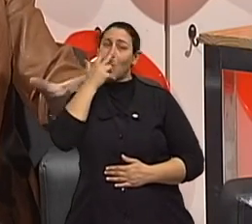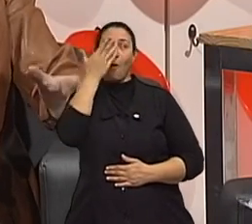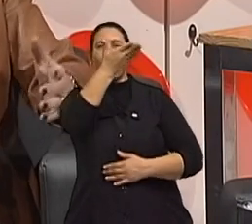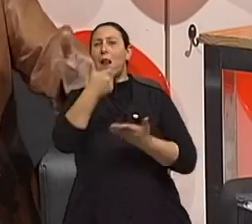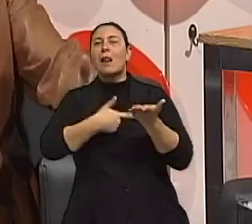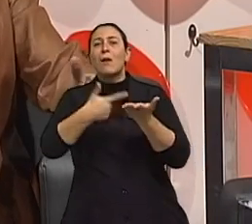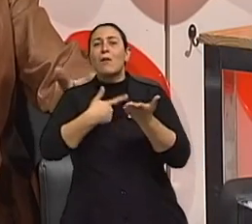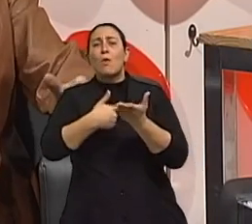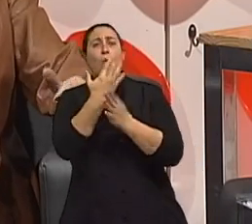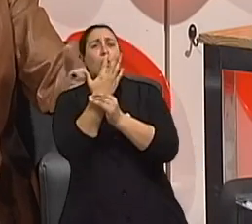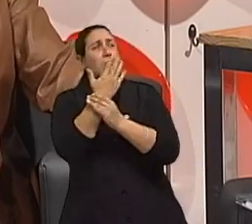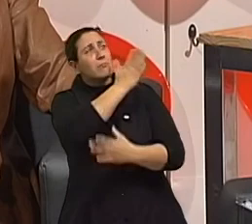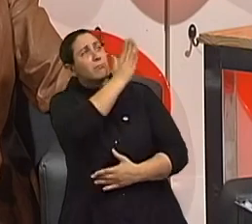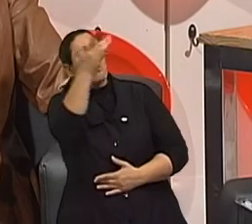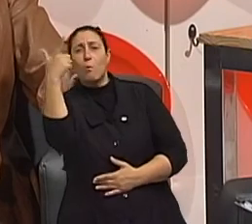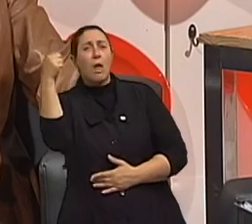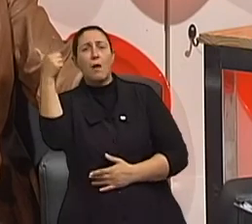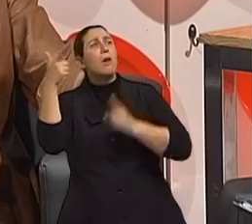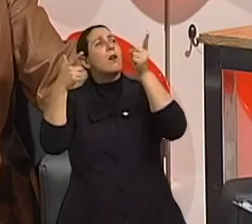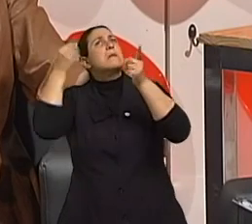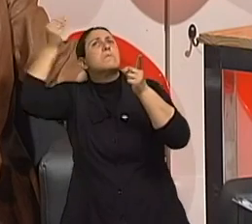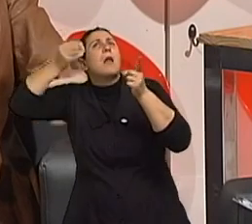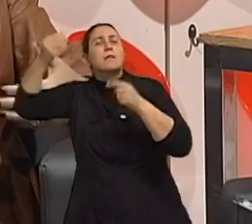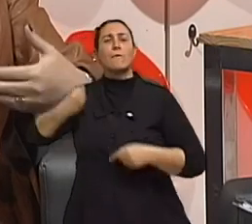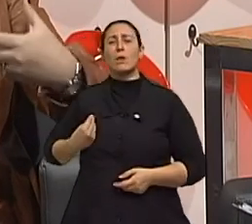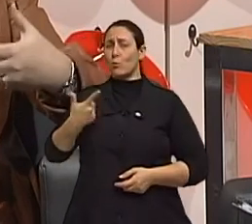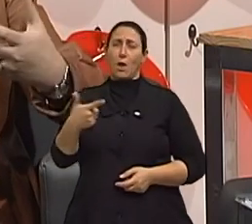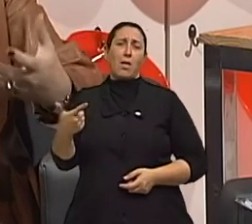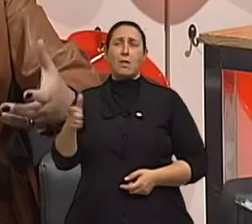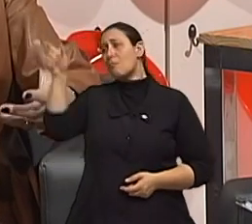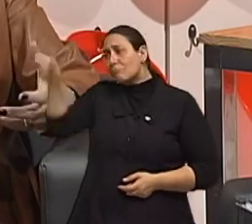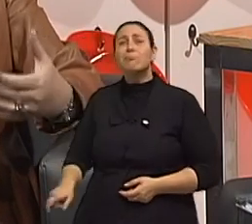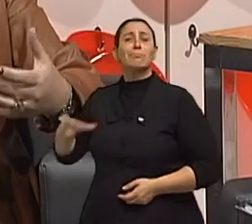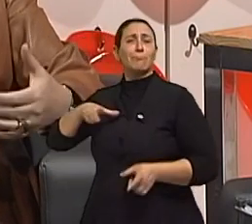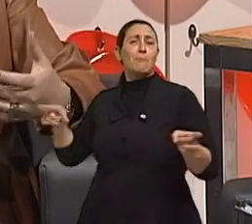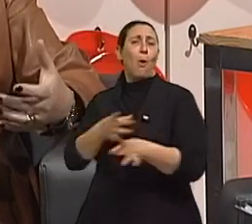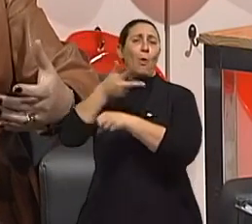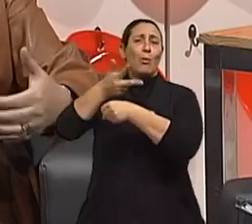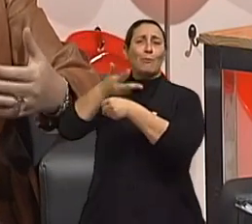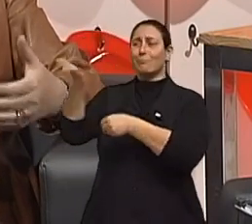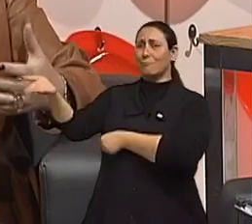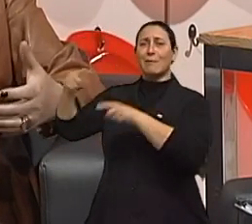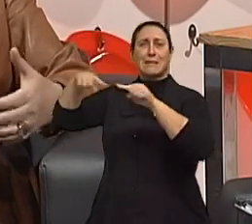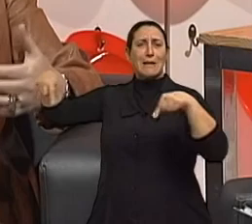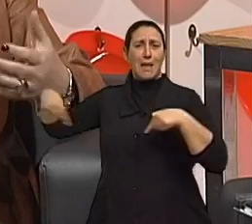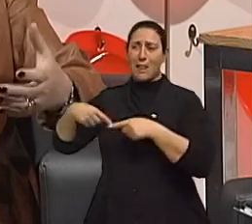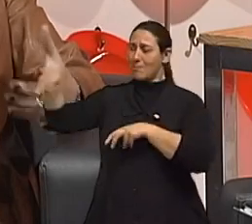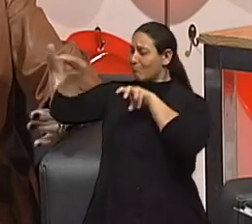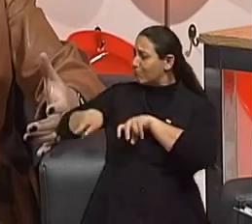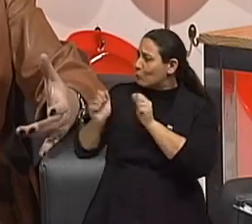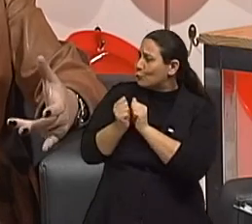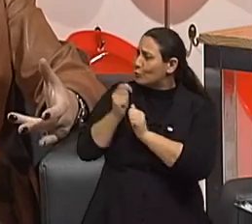nos livros da biblioteca da URGS não tem, não se conta essa história e não se armazena esse conhecimento a não ser